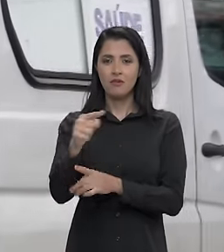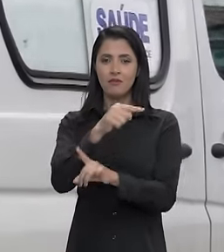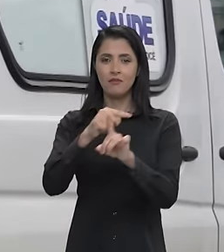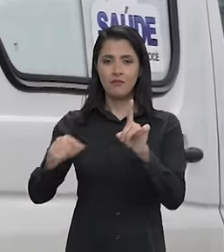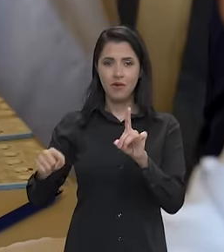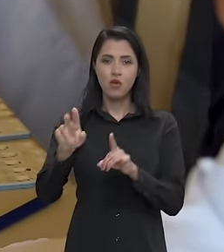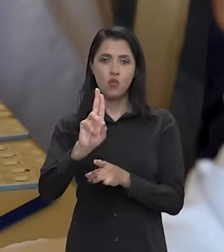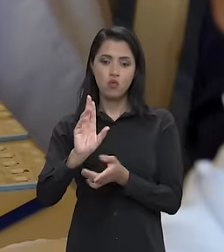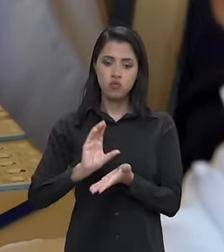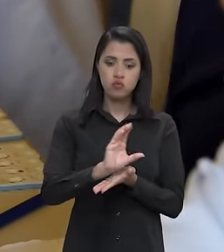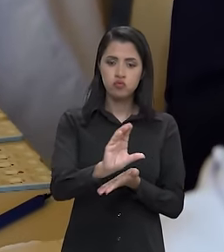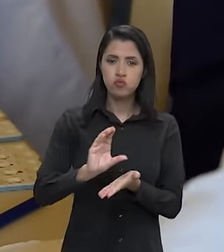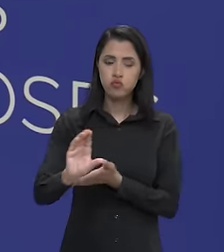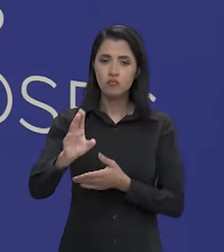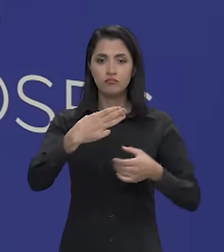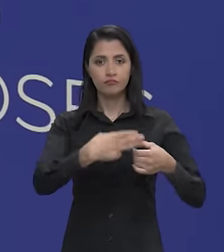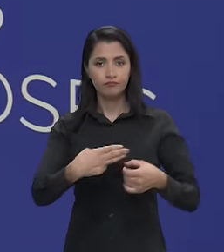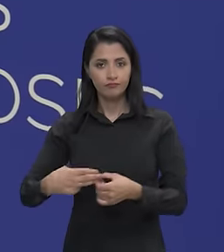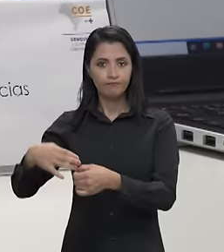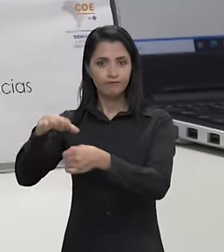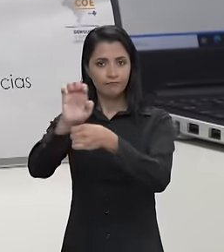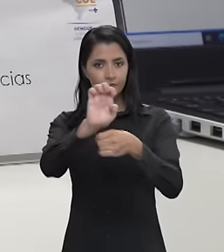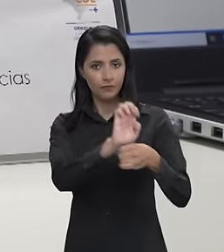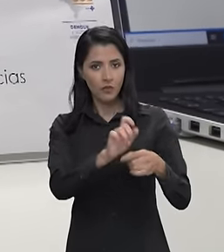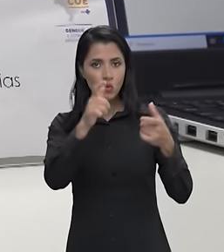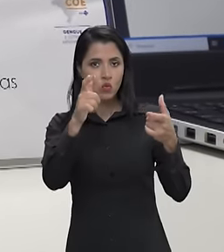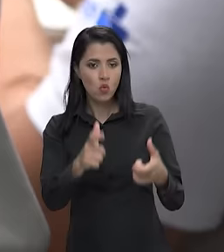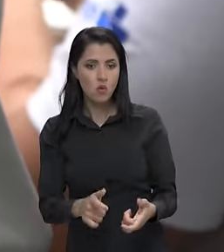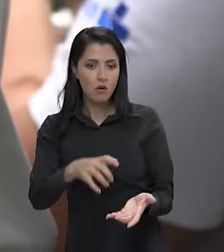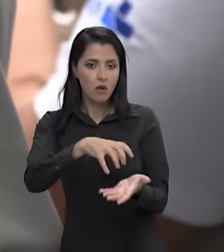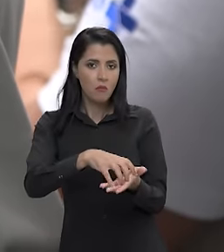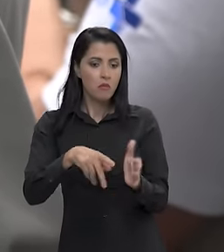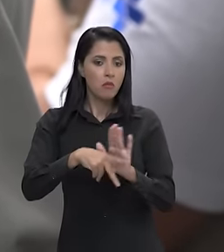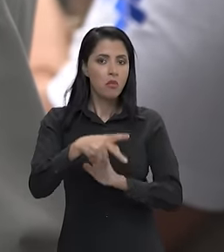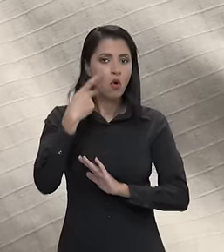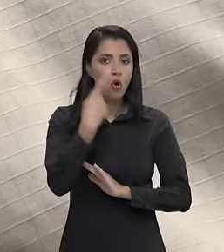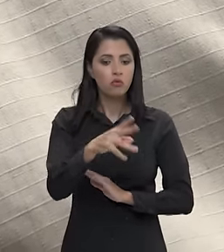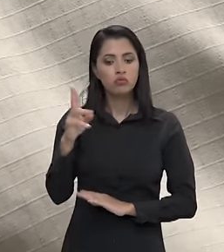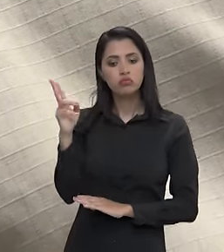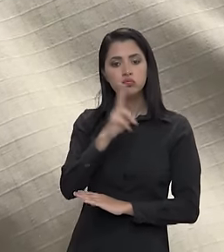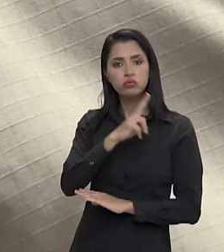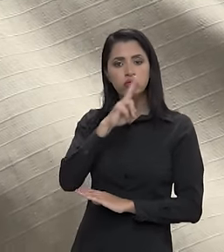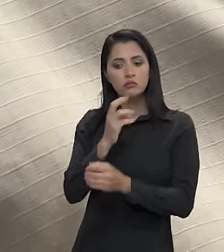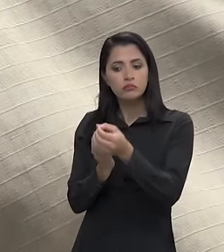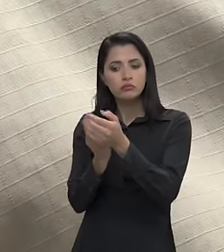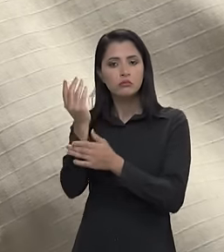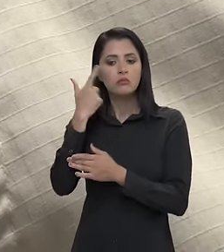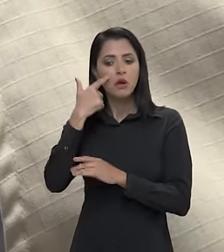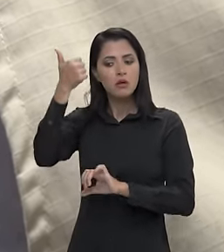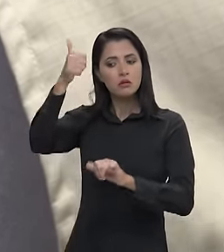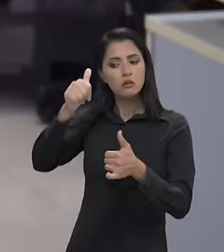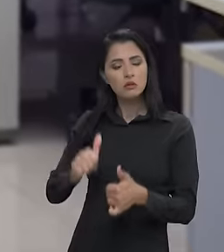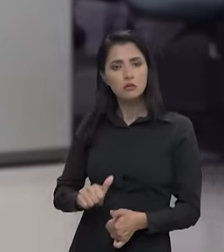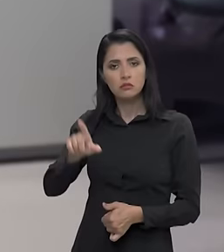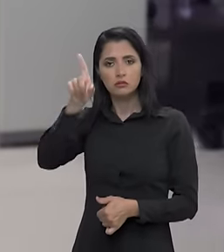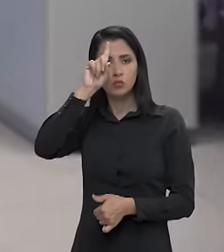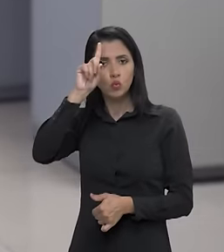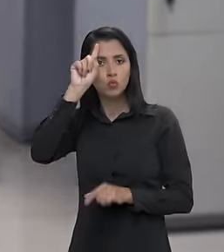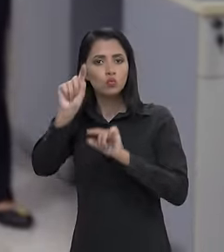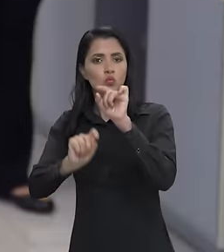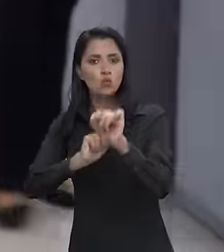para estados e municípios. Um centro de operações de emergências foi montado para analisar